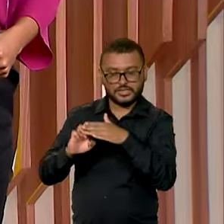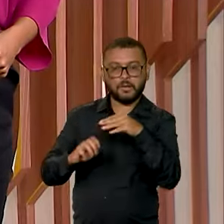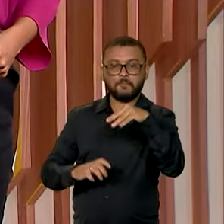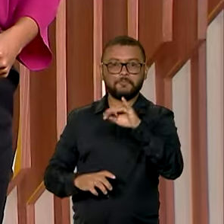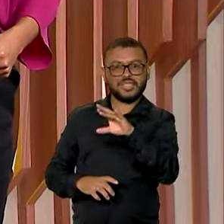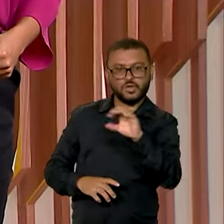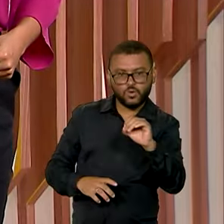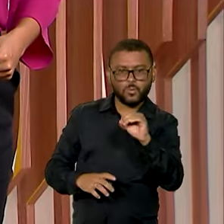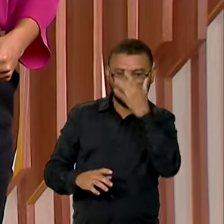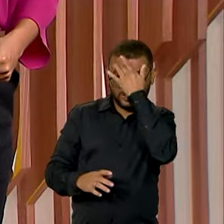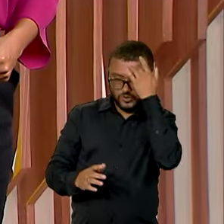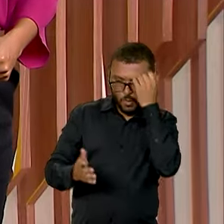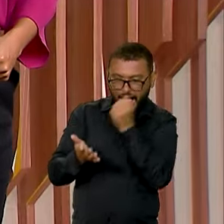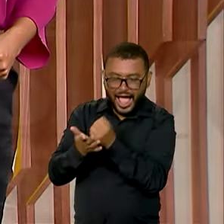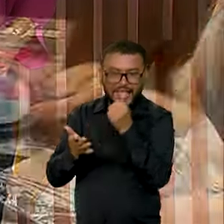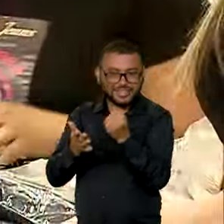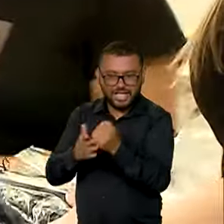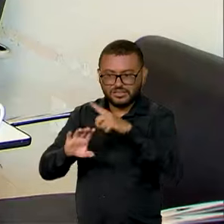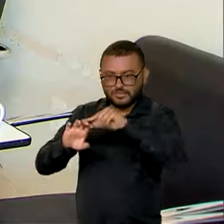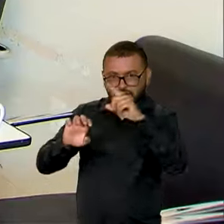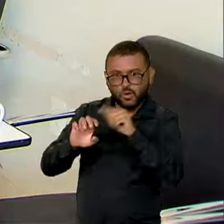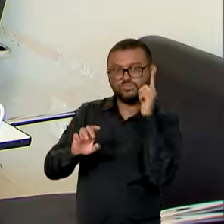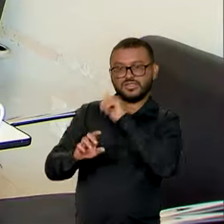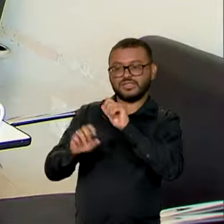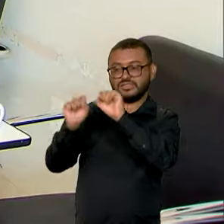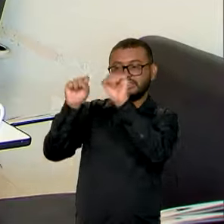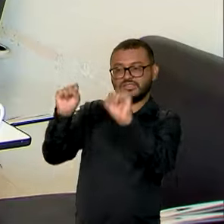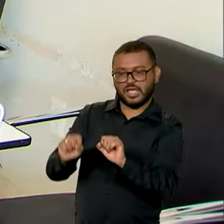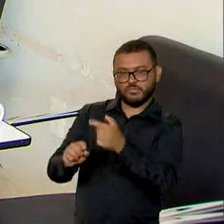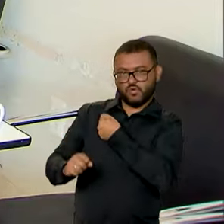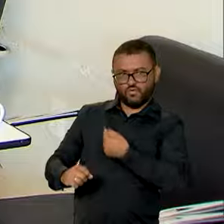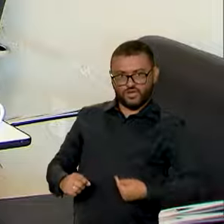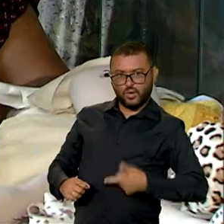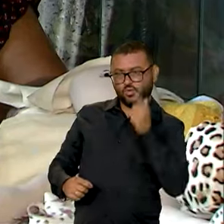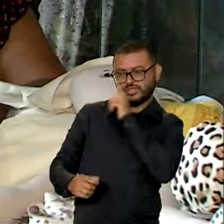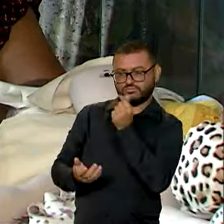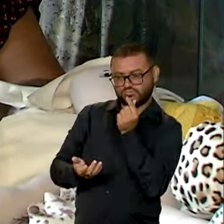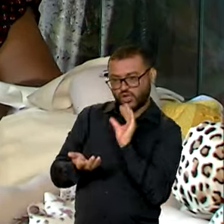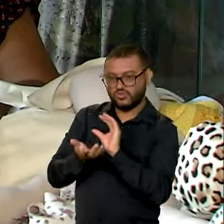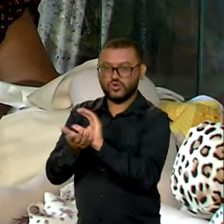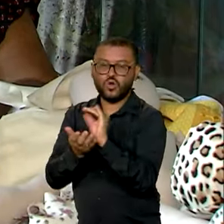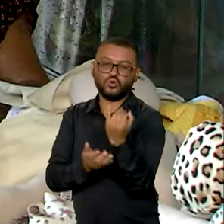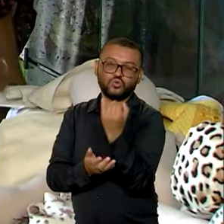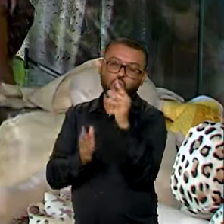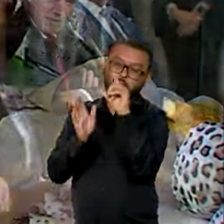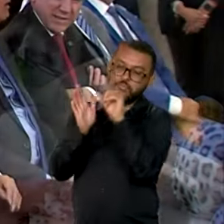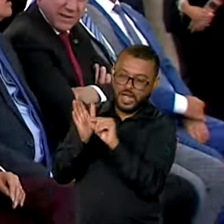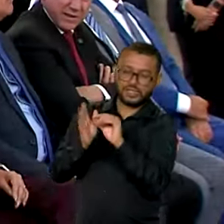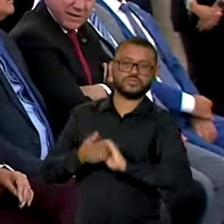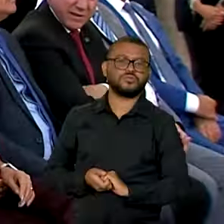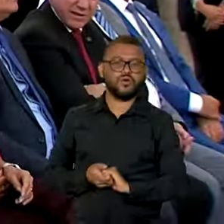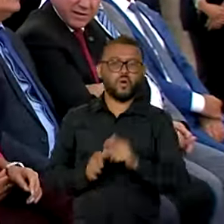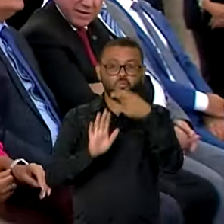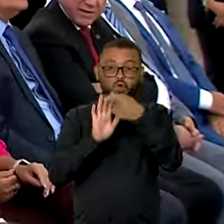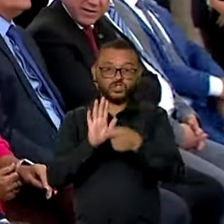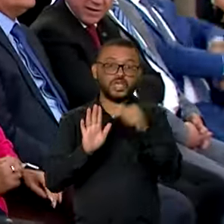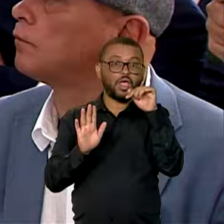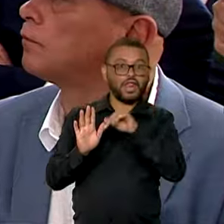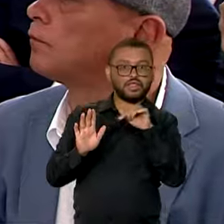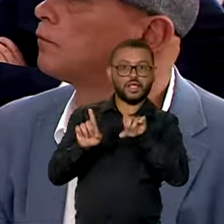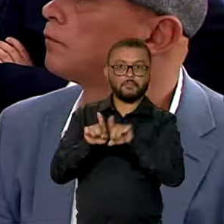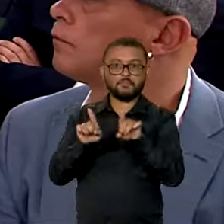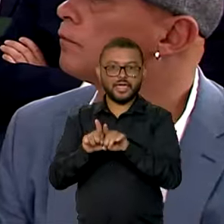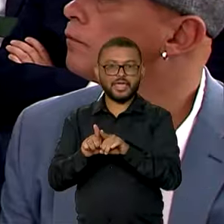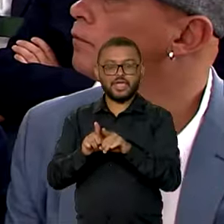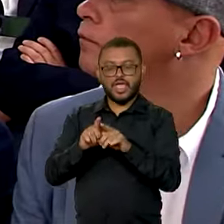empreendedores inscritos no Cadastro Único também terão acesso aos recursos com juros mais baixos. Programa Acredita também